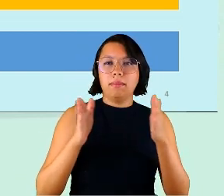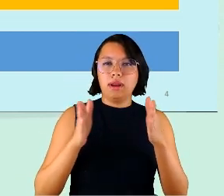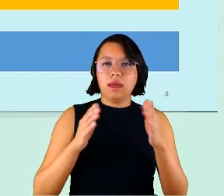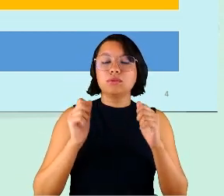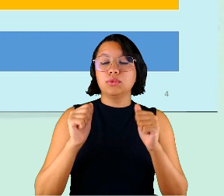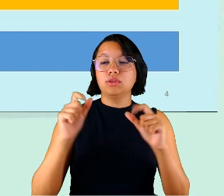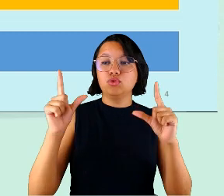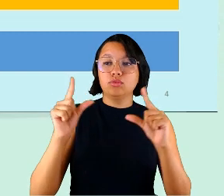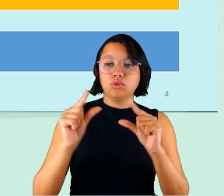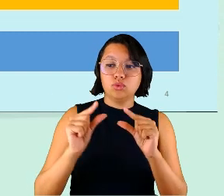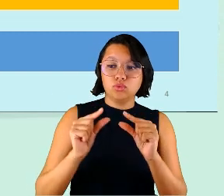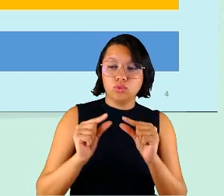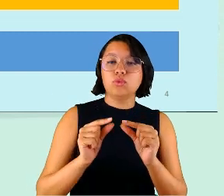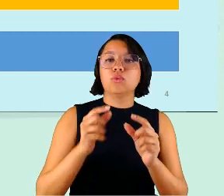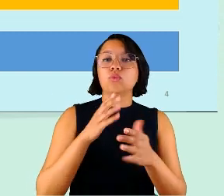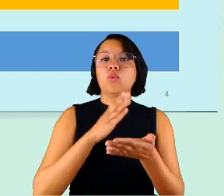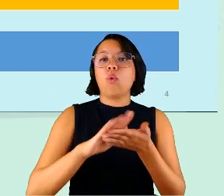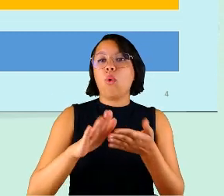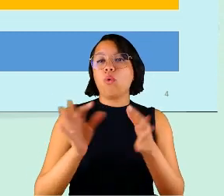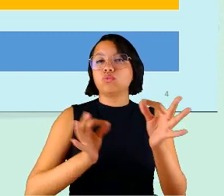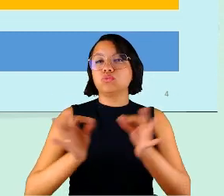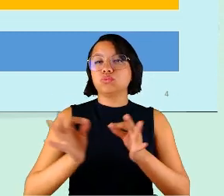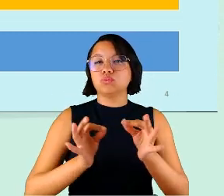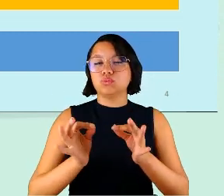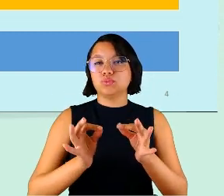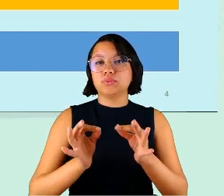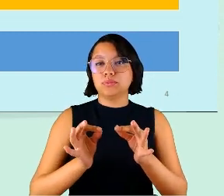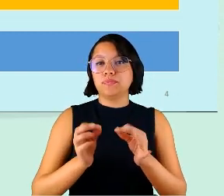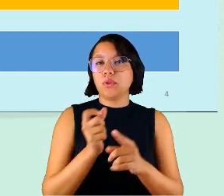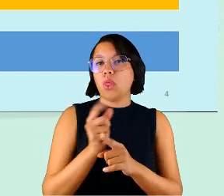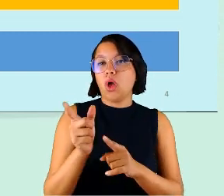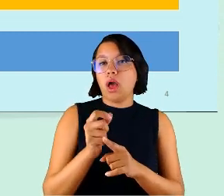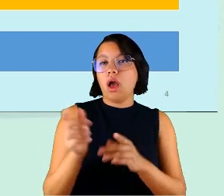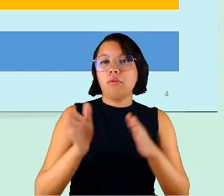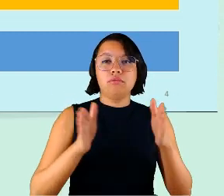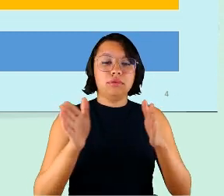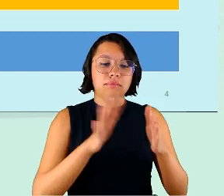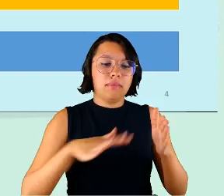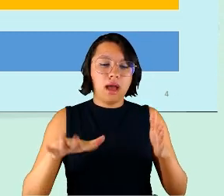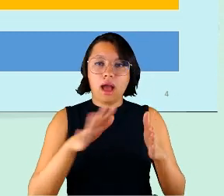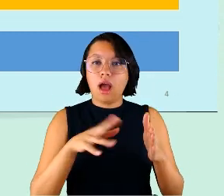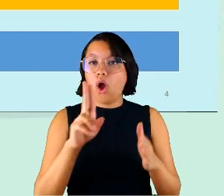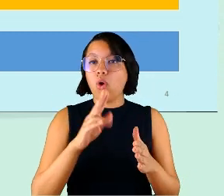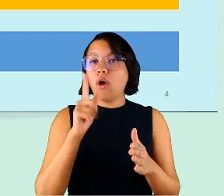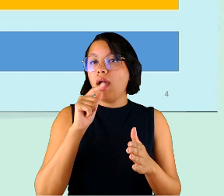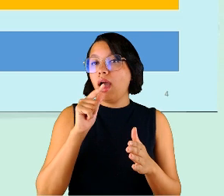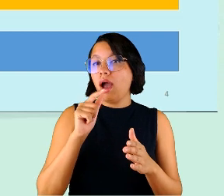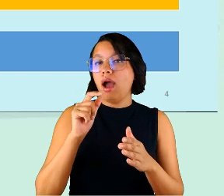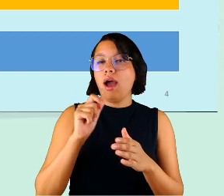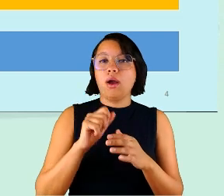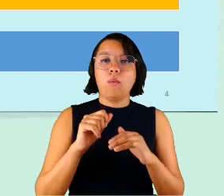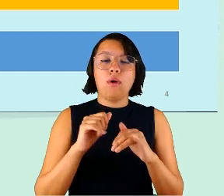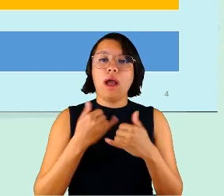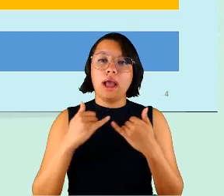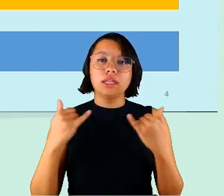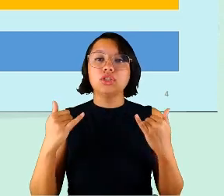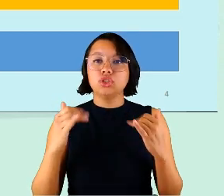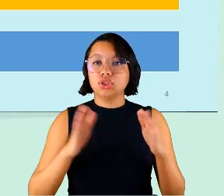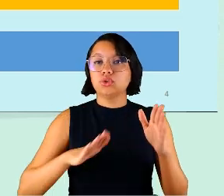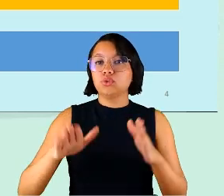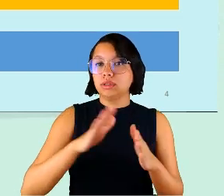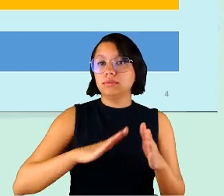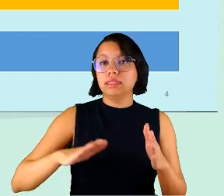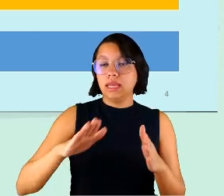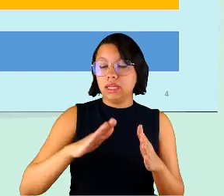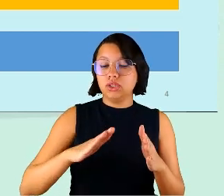também, com a alocação dos espaços, uso de água, energia, nos ambientes das